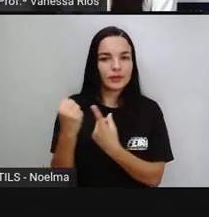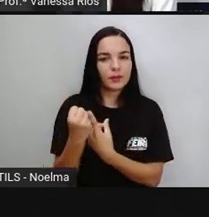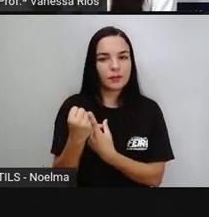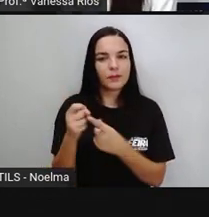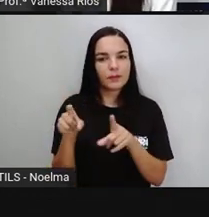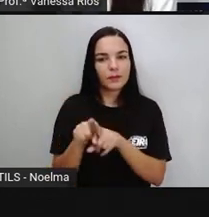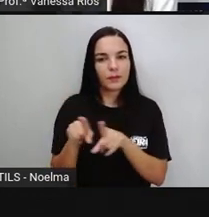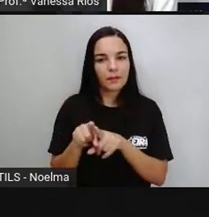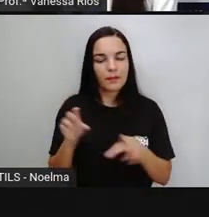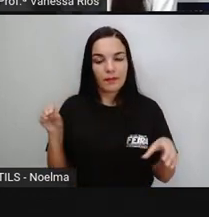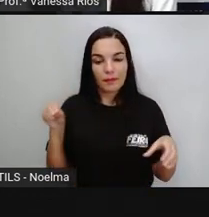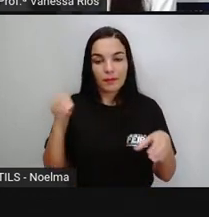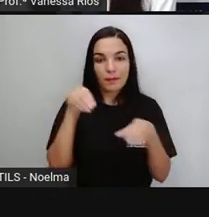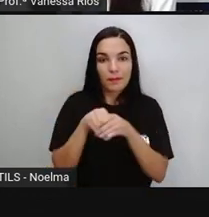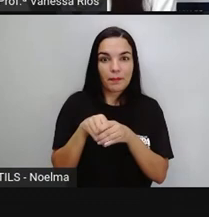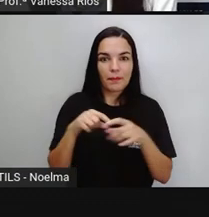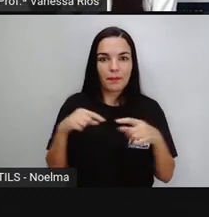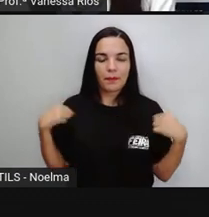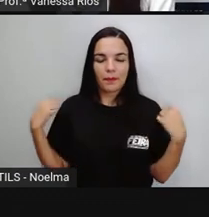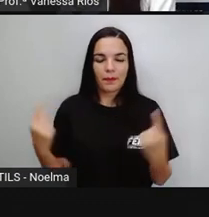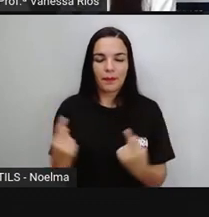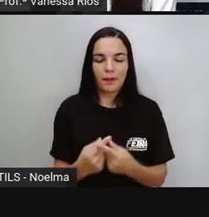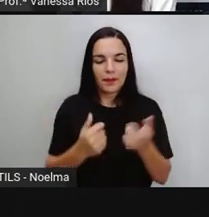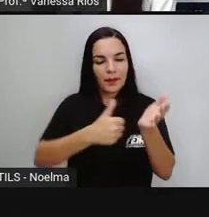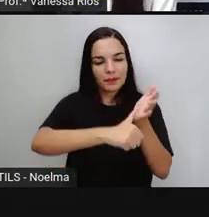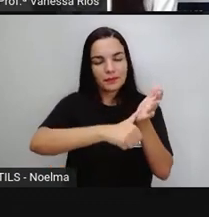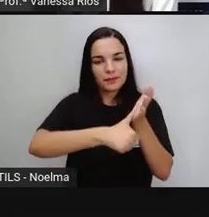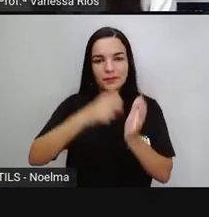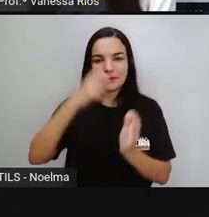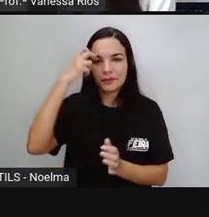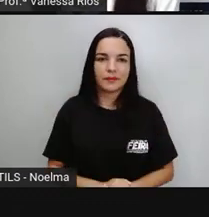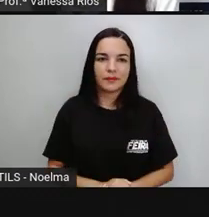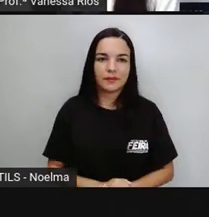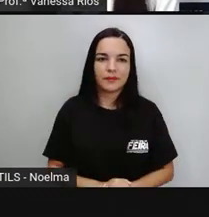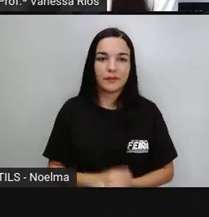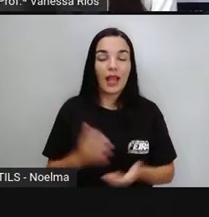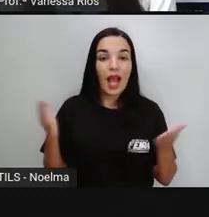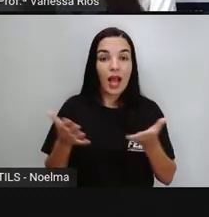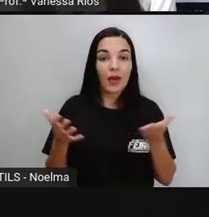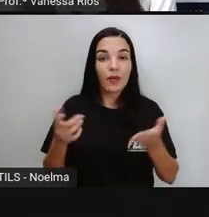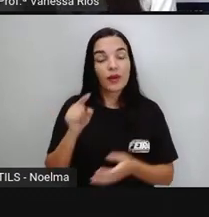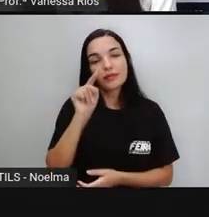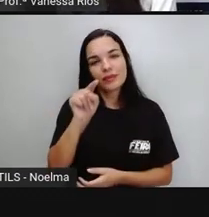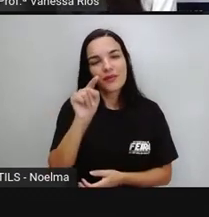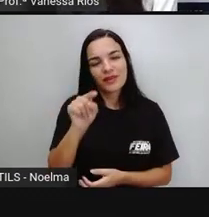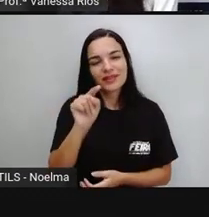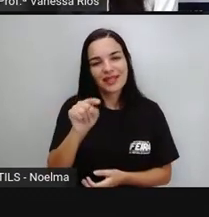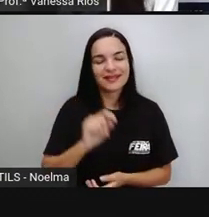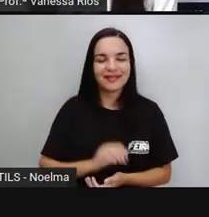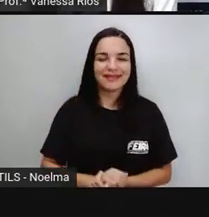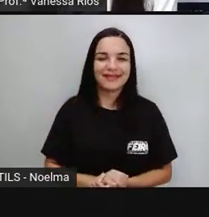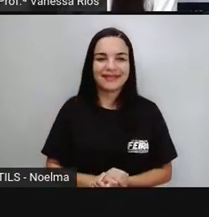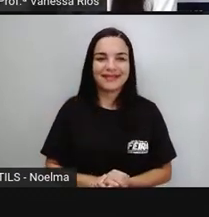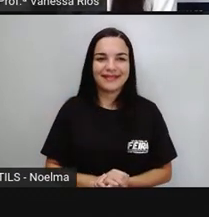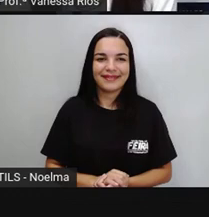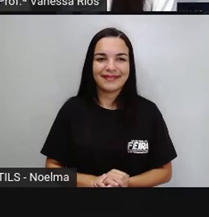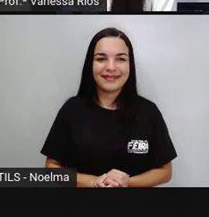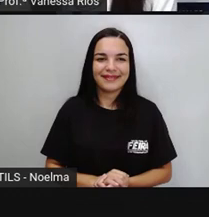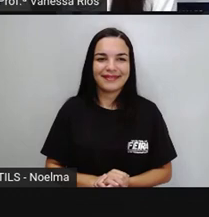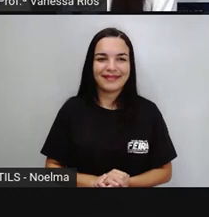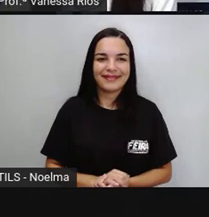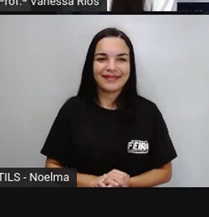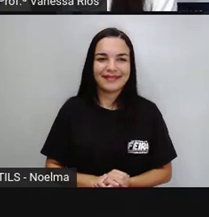fazem parte da nossa identidade cultural. E agora é com você, certo?